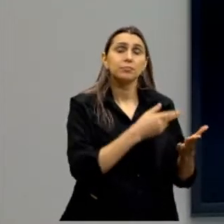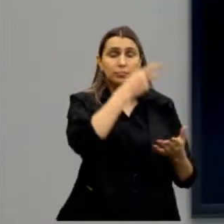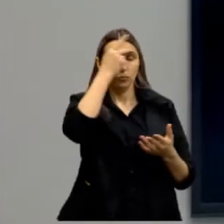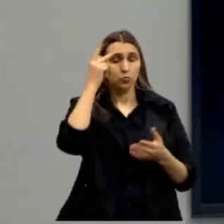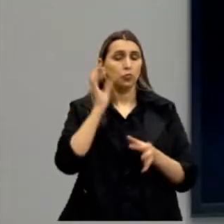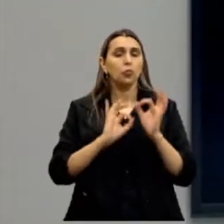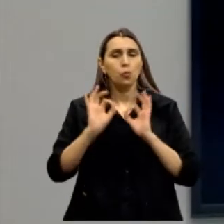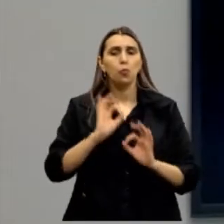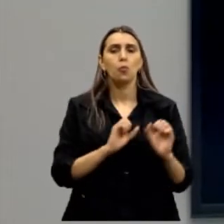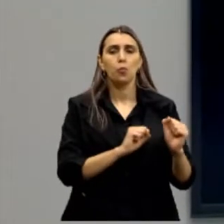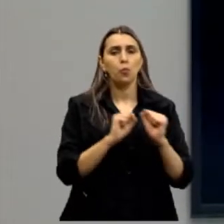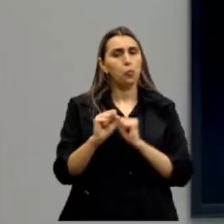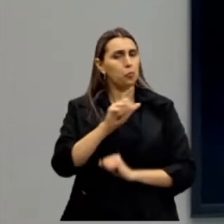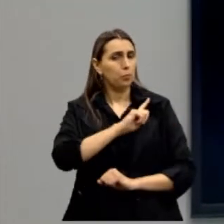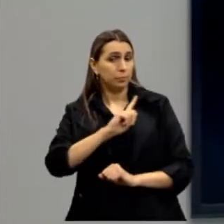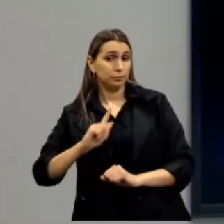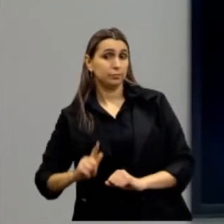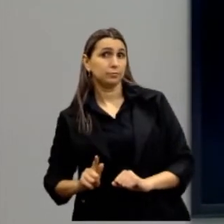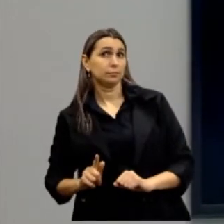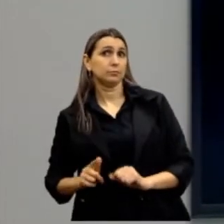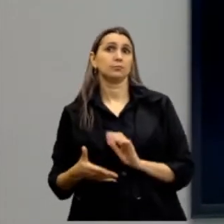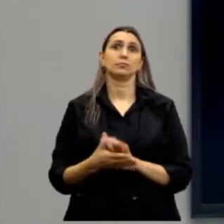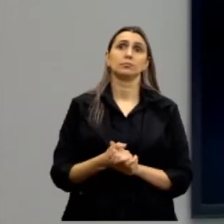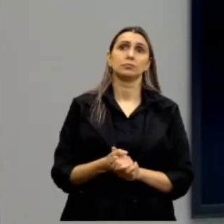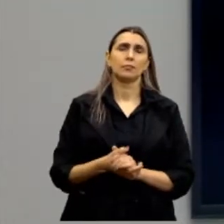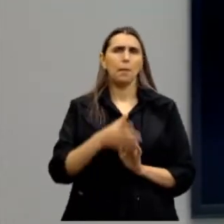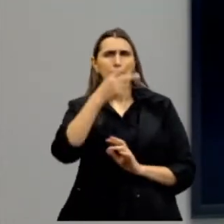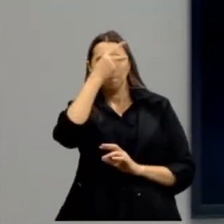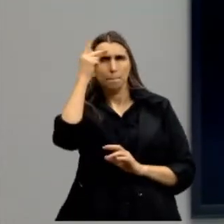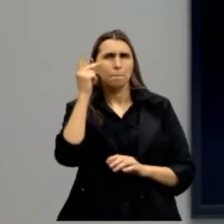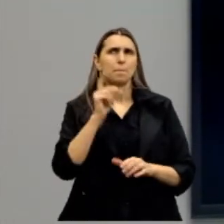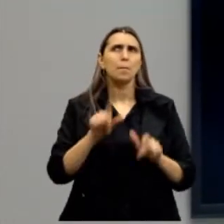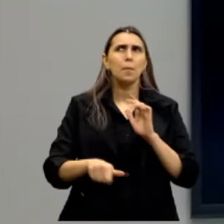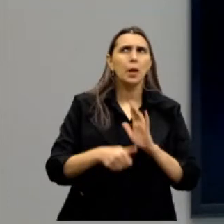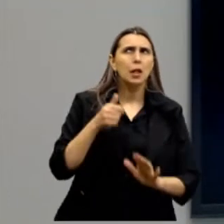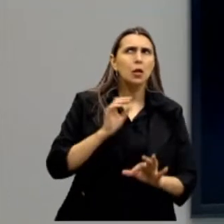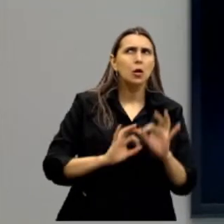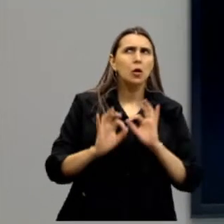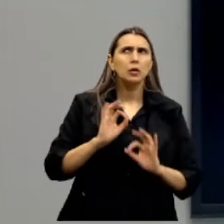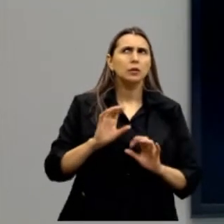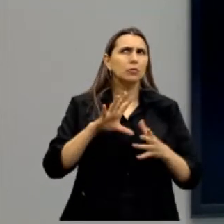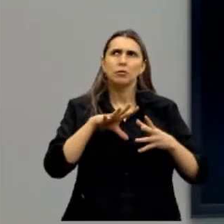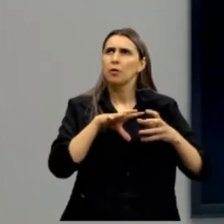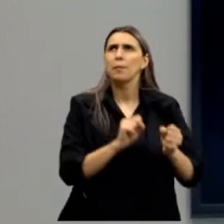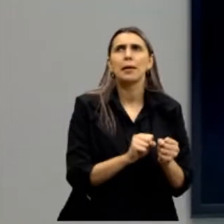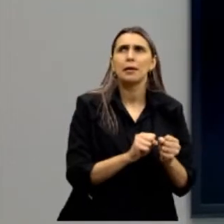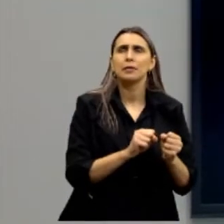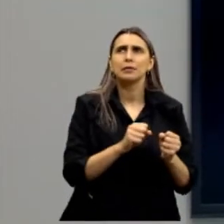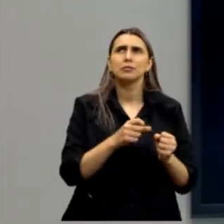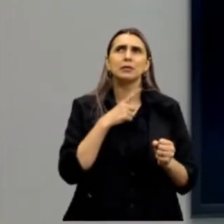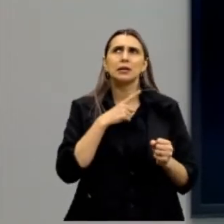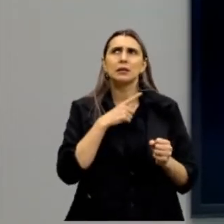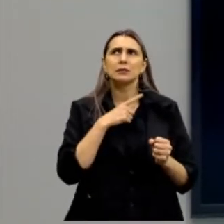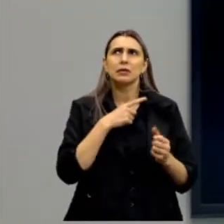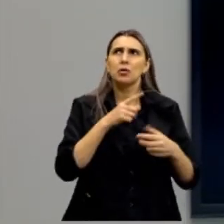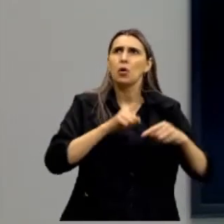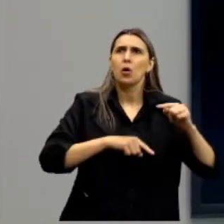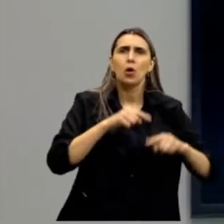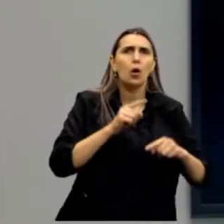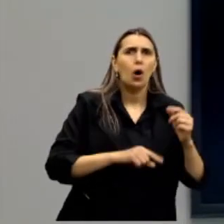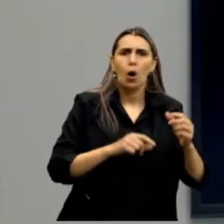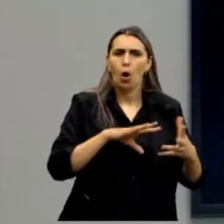preparadas podem governar, pessoas melhores, preparadas, pessoas que não estão apegadas aos bens materiais, pessoas que não estão tão apegadas